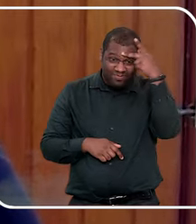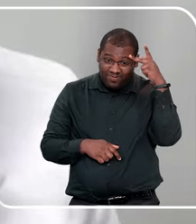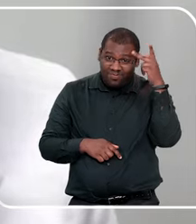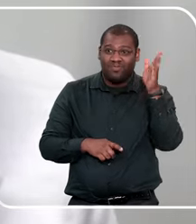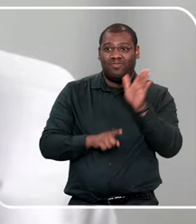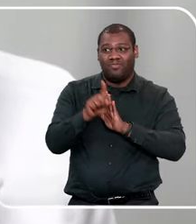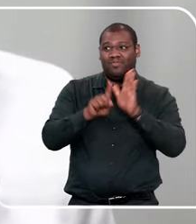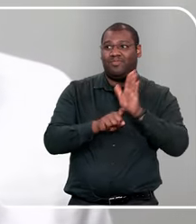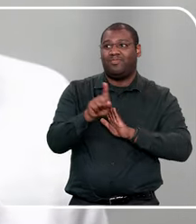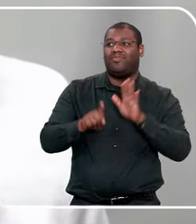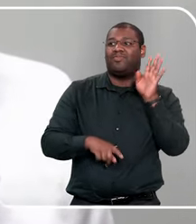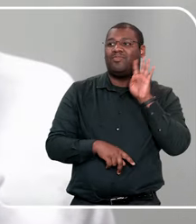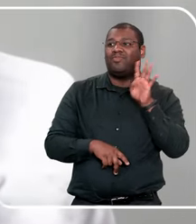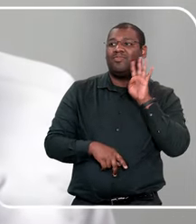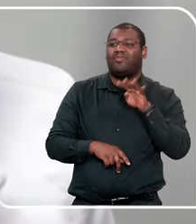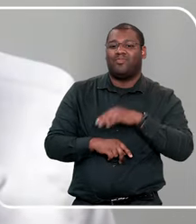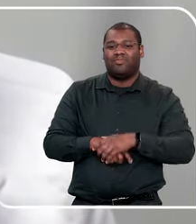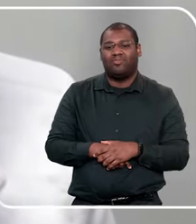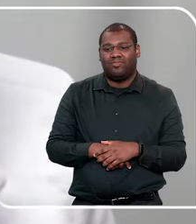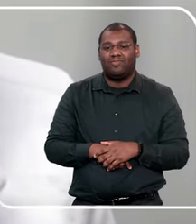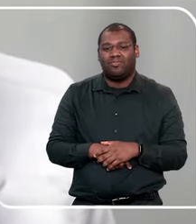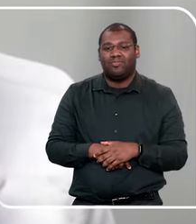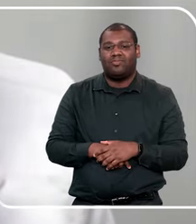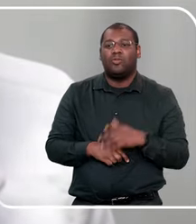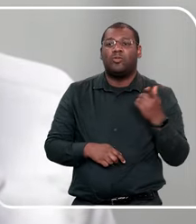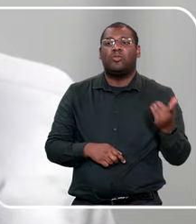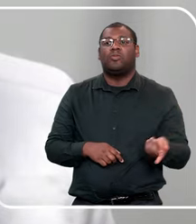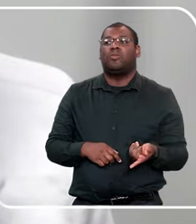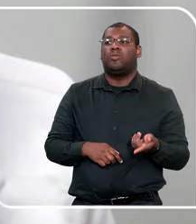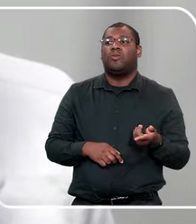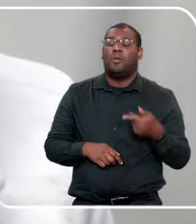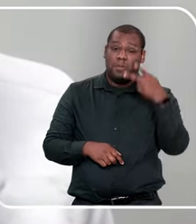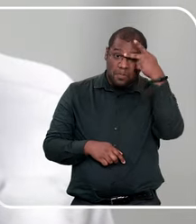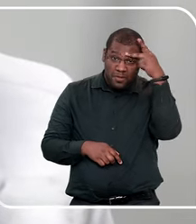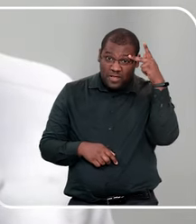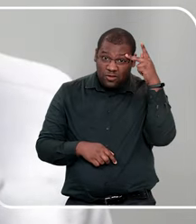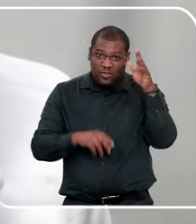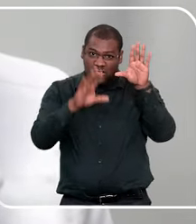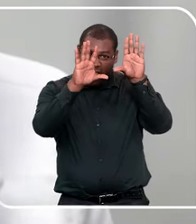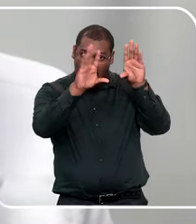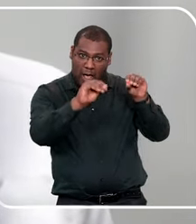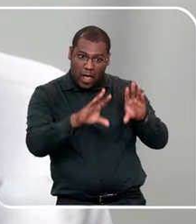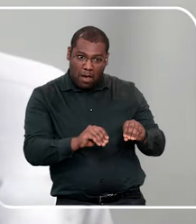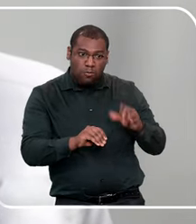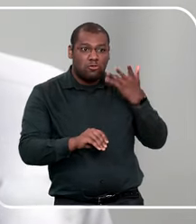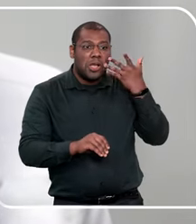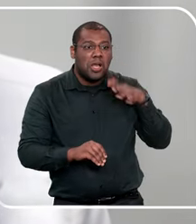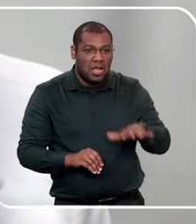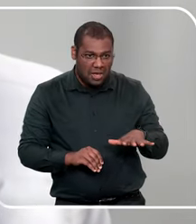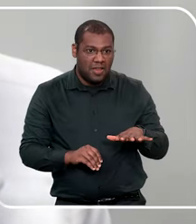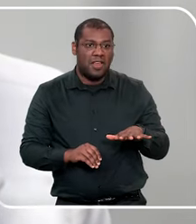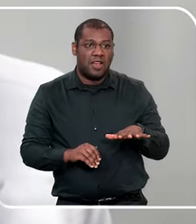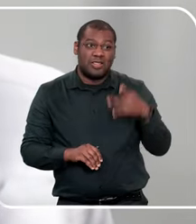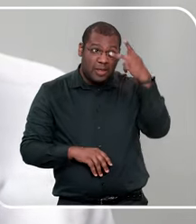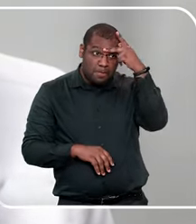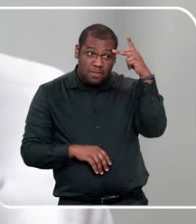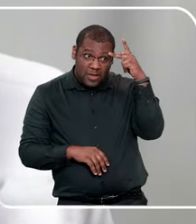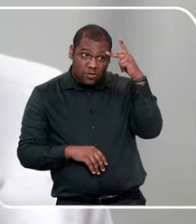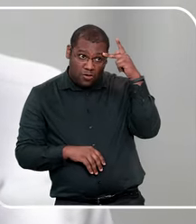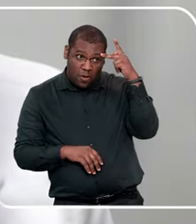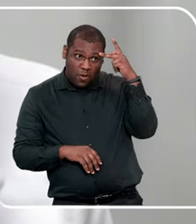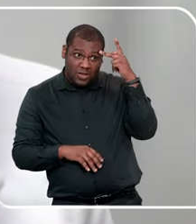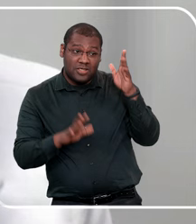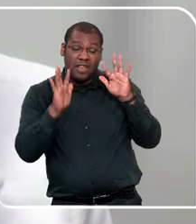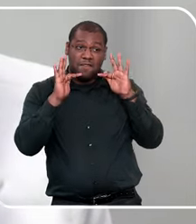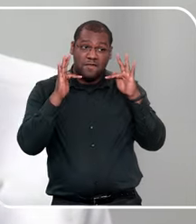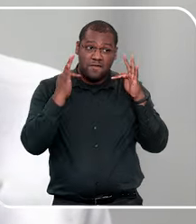muito para a gente aprender aqui, ó, como você disse, a maior parte dos abusadores, são próximos, e da rede de confiança da criança, como